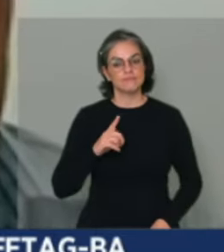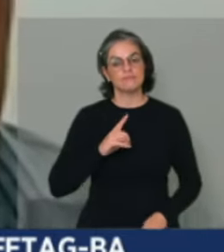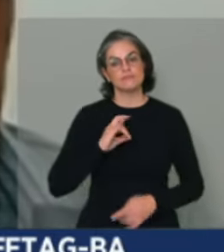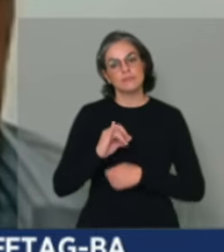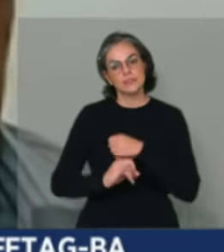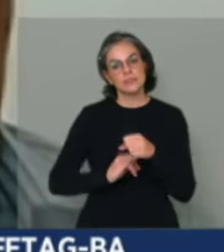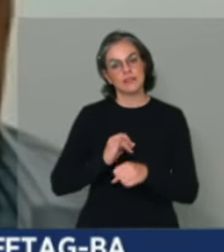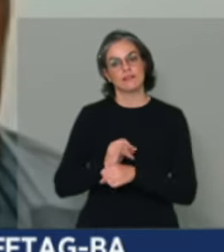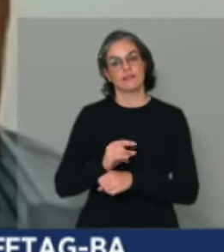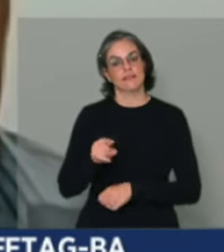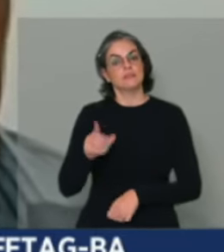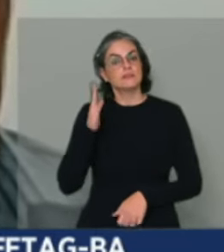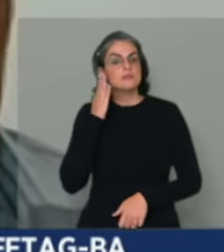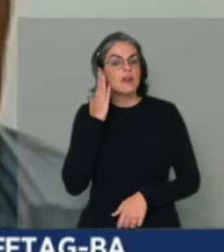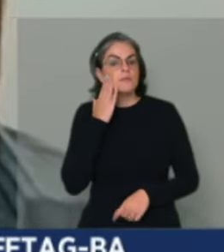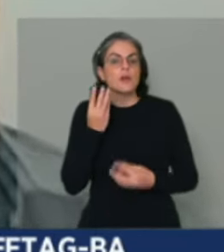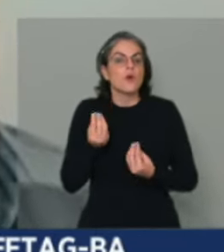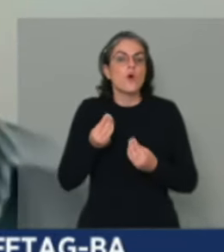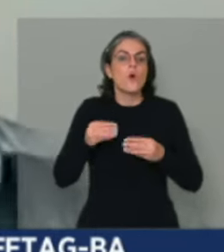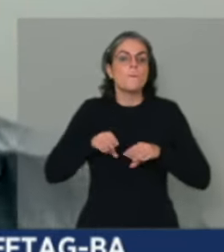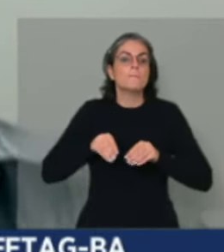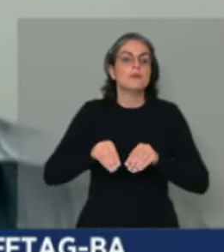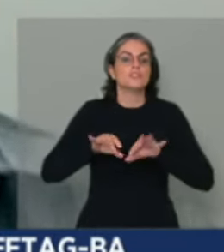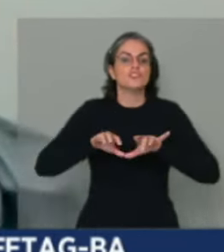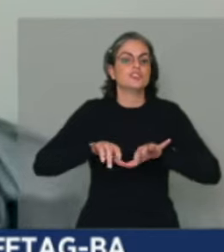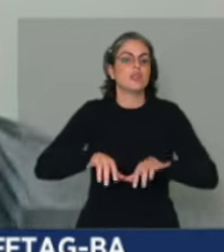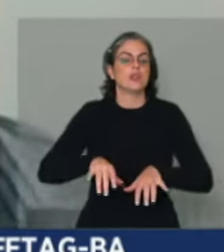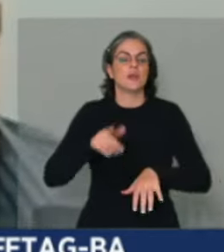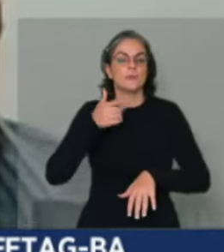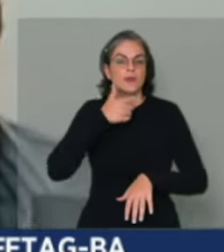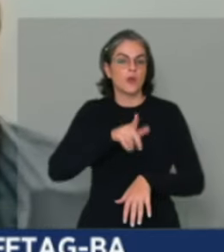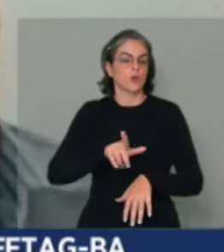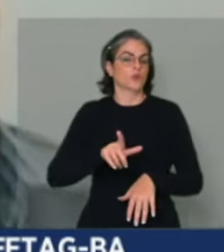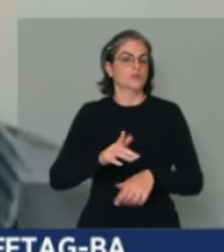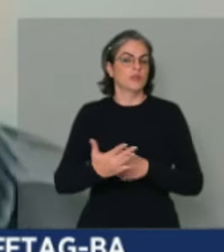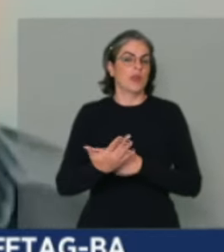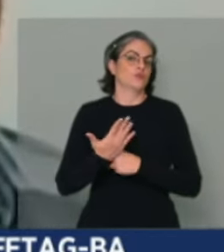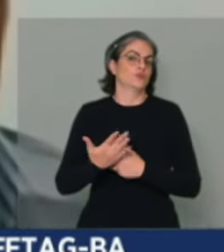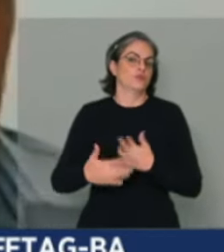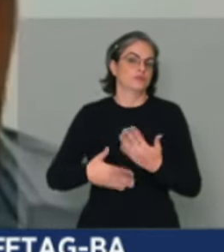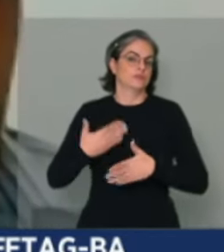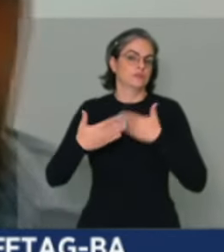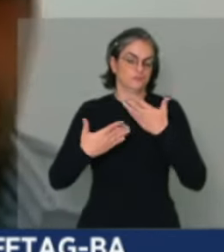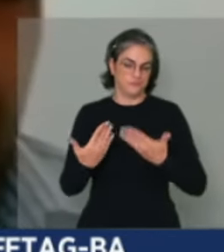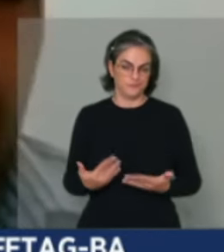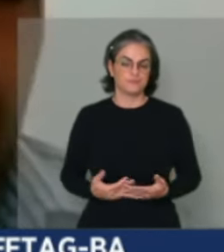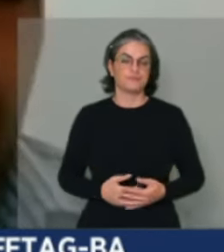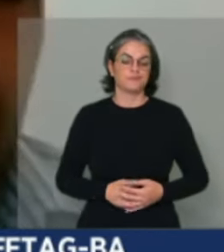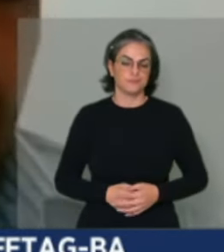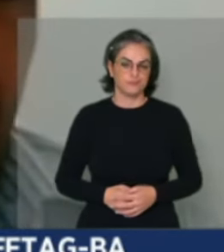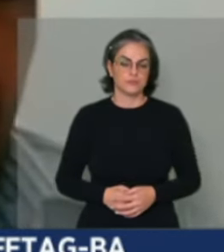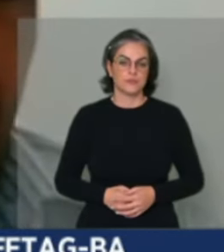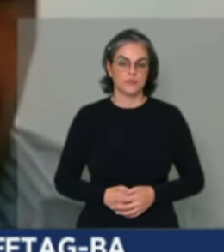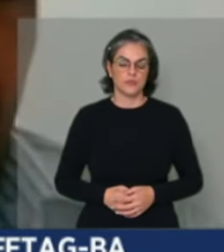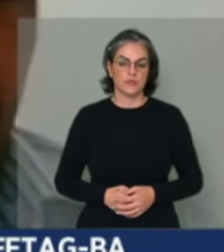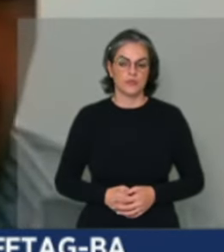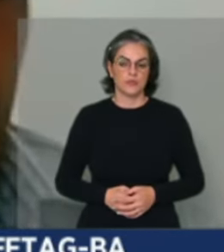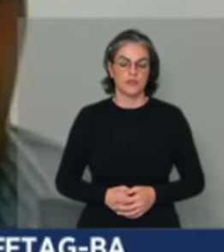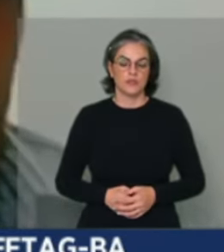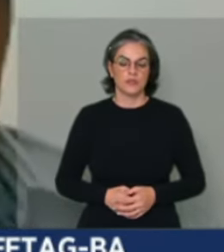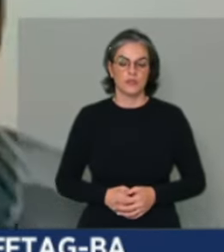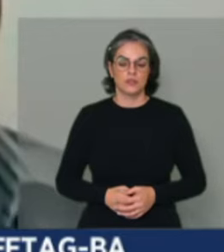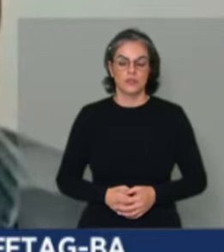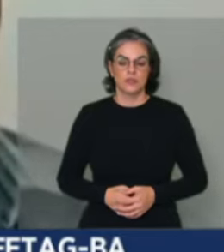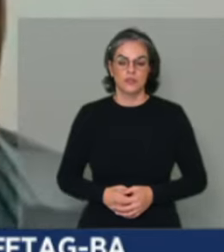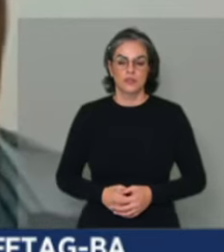das ferramentas que substituirá os processos produtivos e a vida dessas pessoas. Outro ponto que